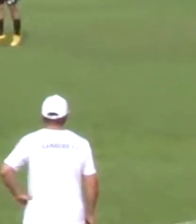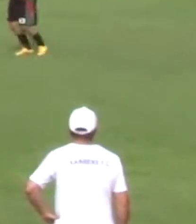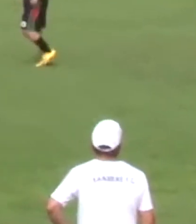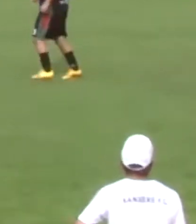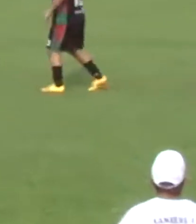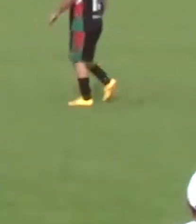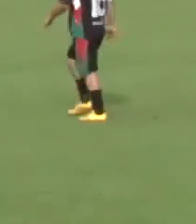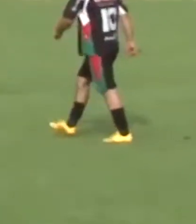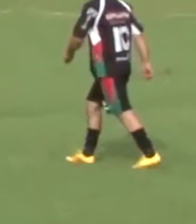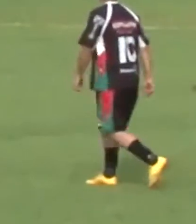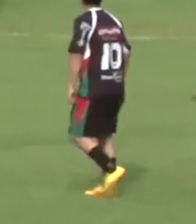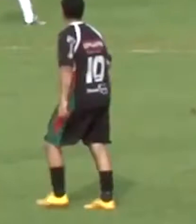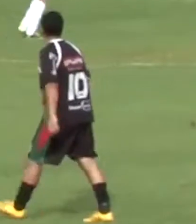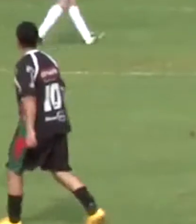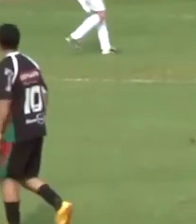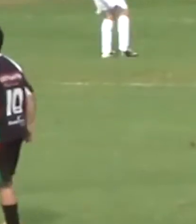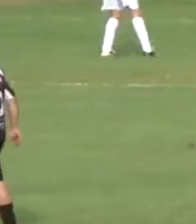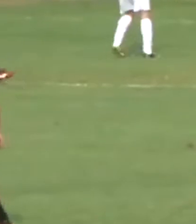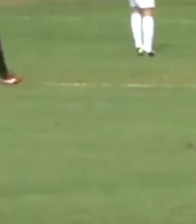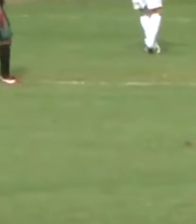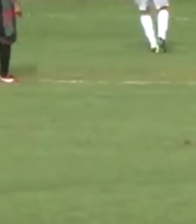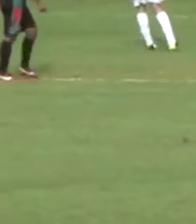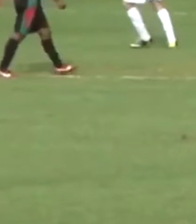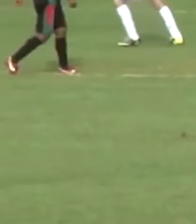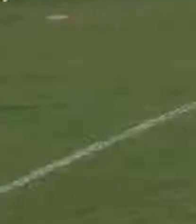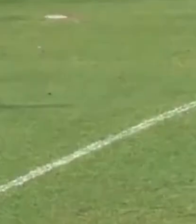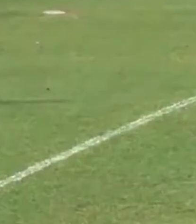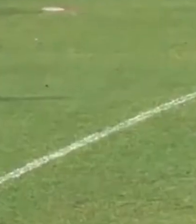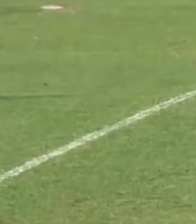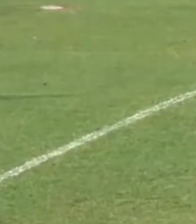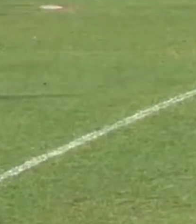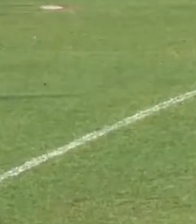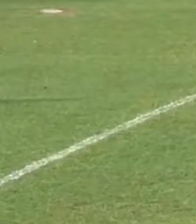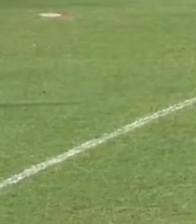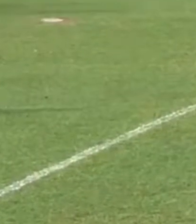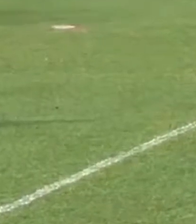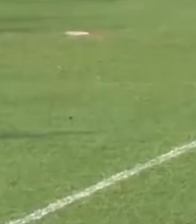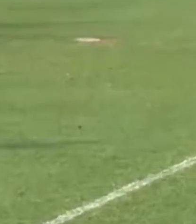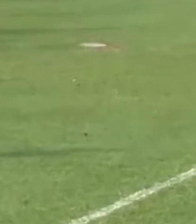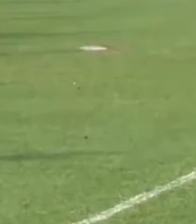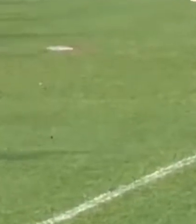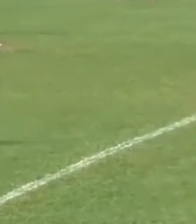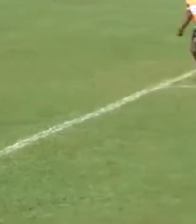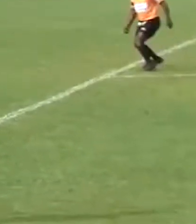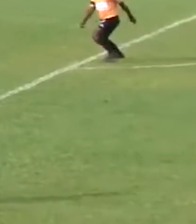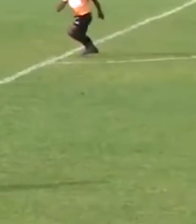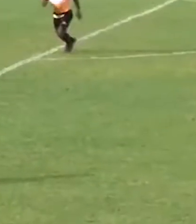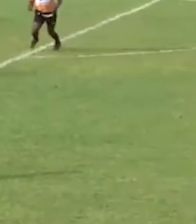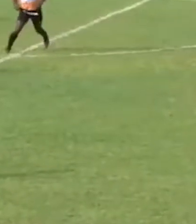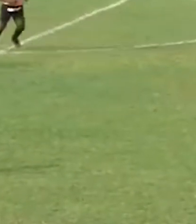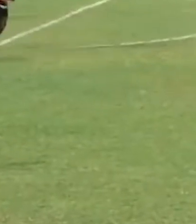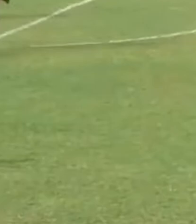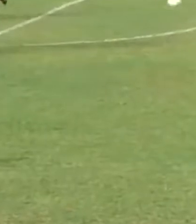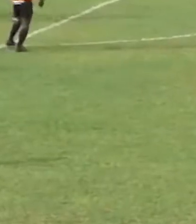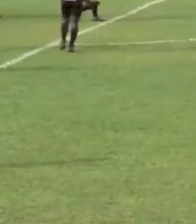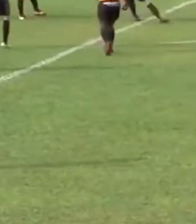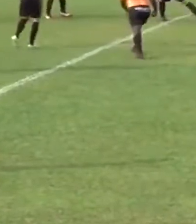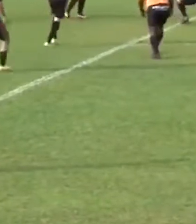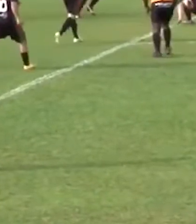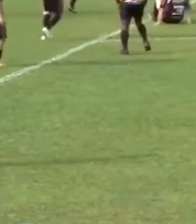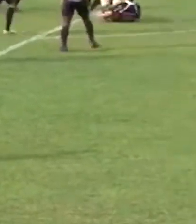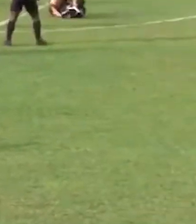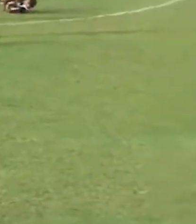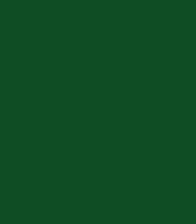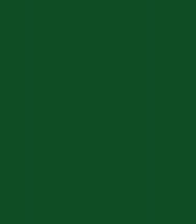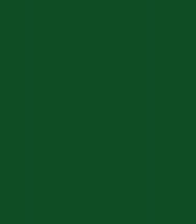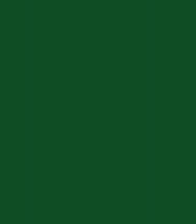competição está prevista para iniciar no dia 19 deste mês. A inscrição é paga. Todo o dinheiro arrecadado vai ser convertido em premiações para